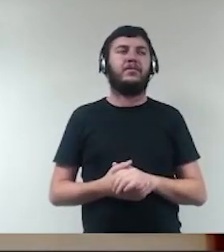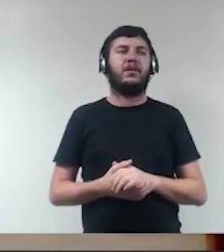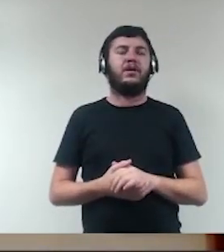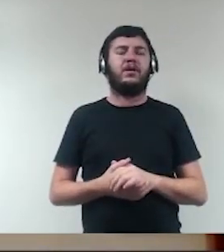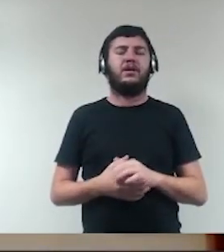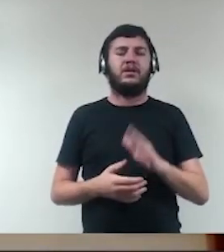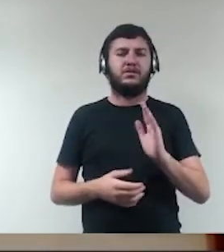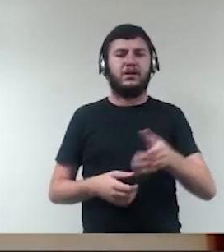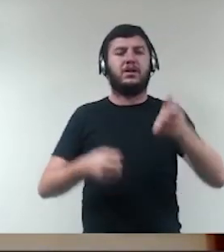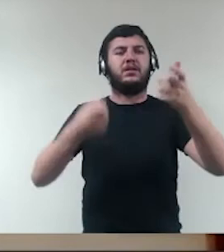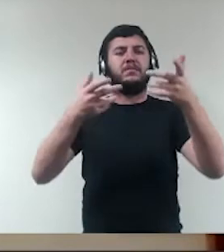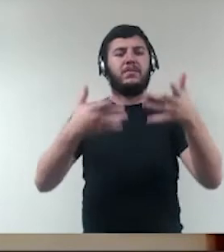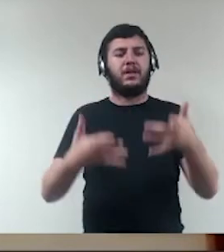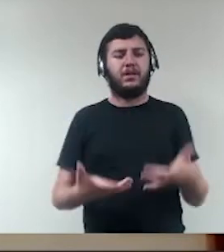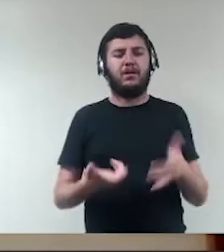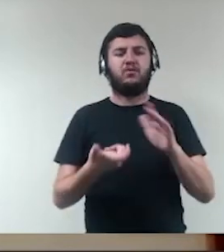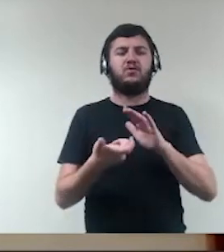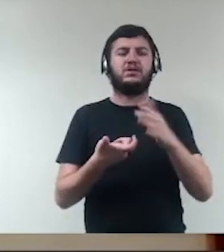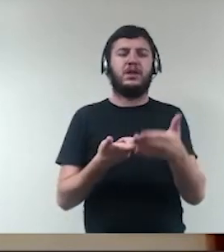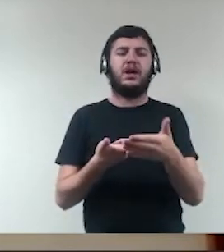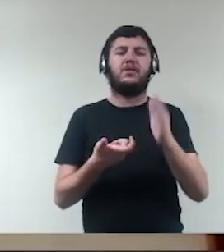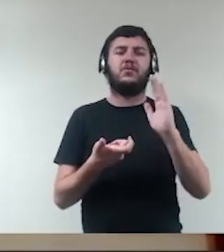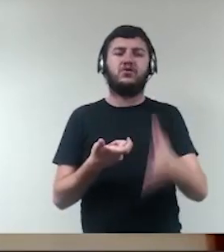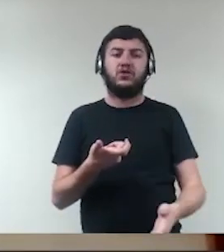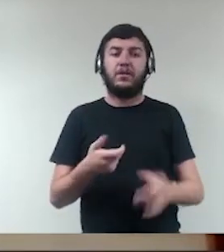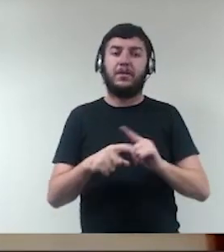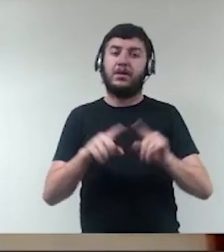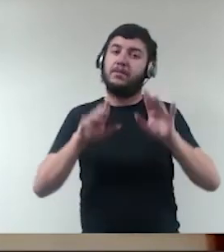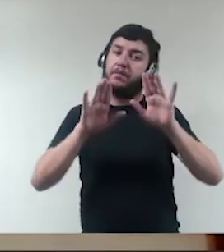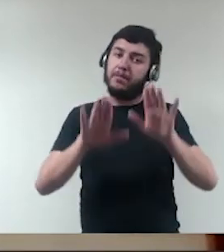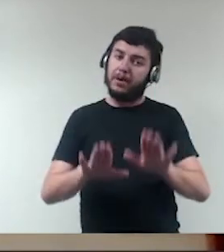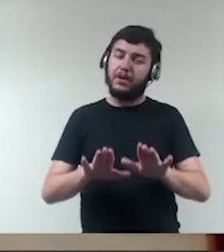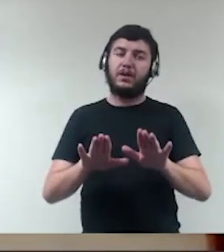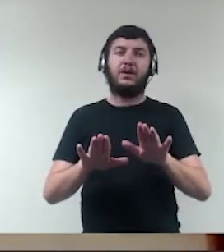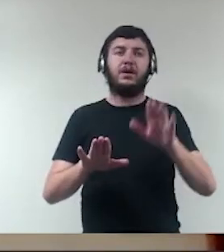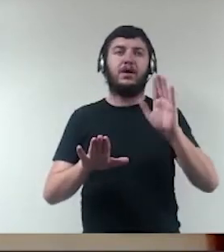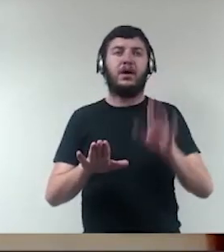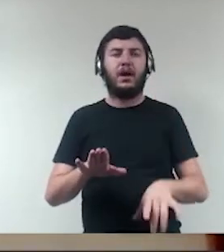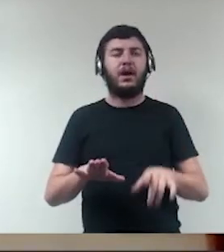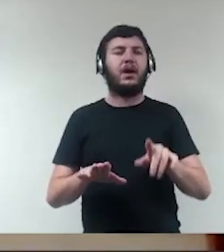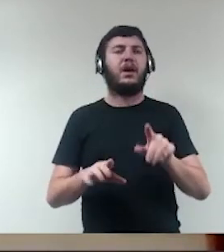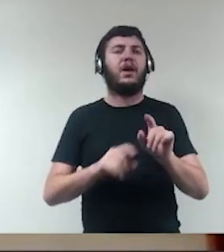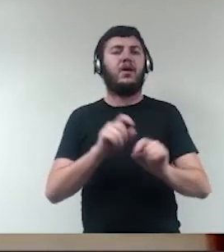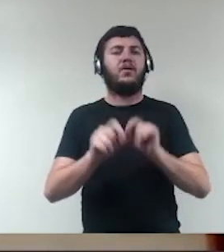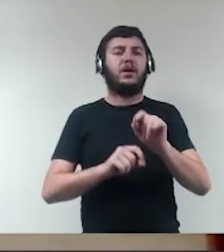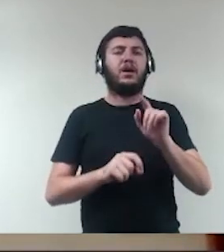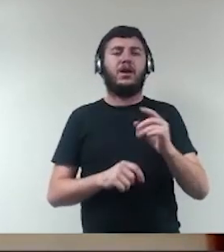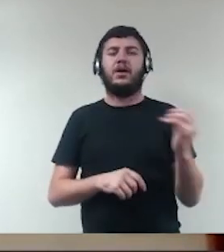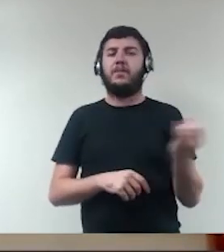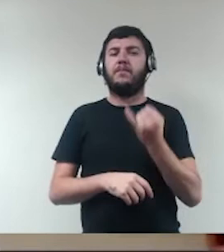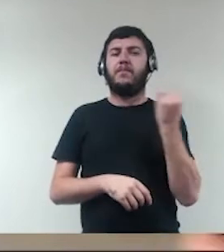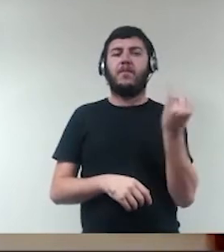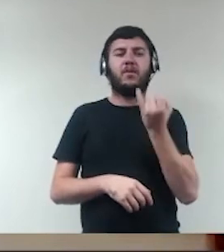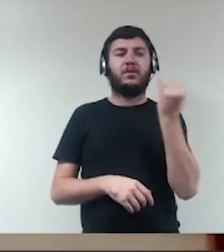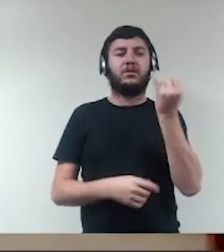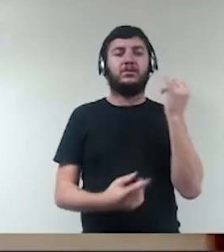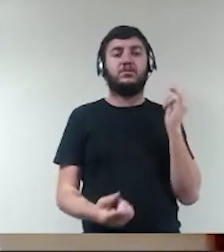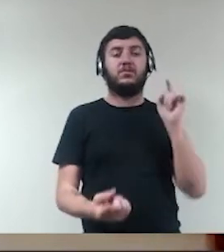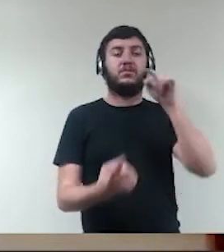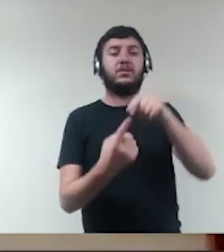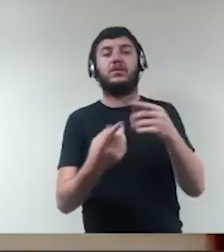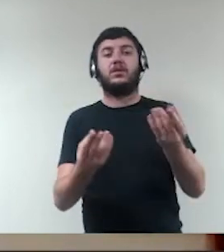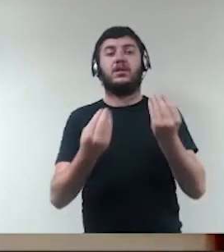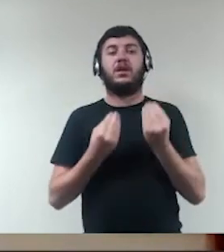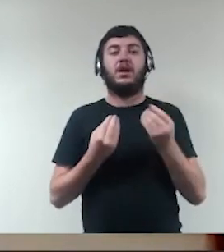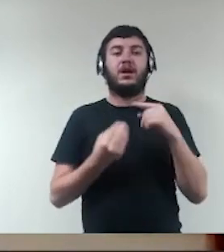explicitação dos termos mas ela é de uma iniciativa muito importante para tentar trazer luz a